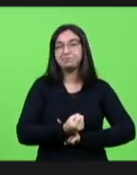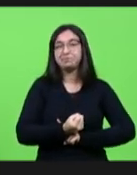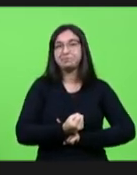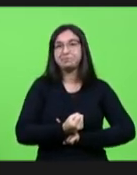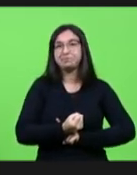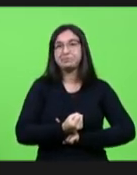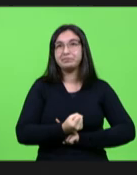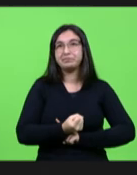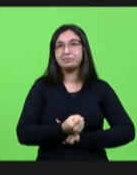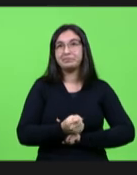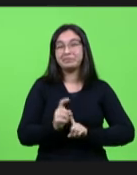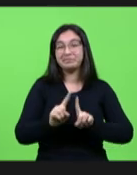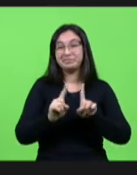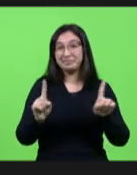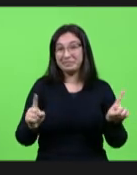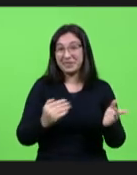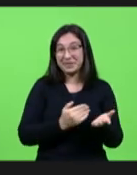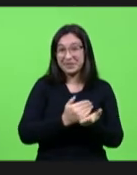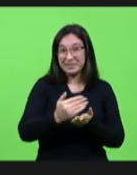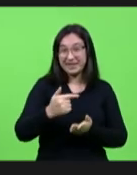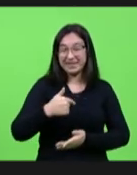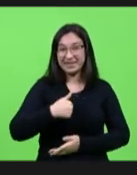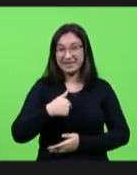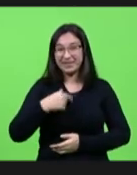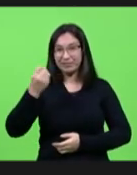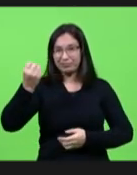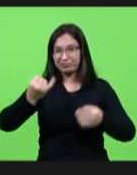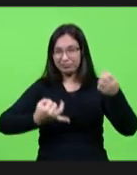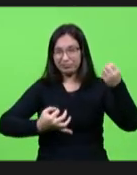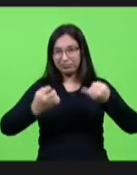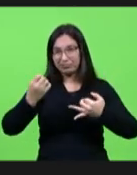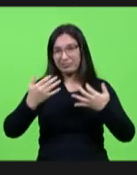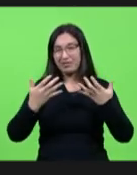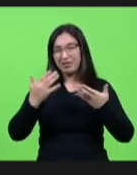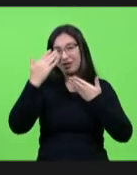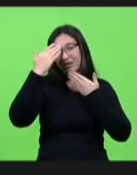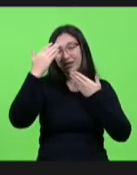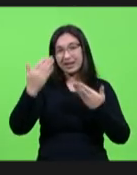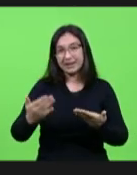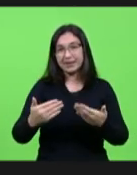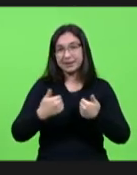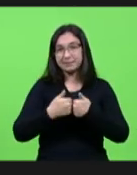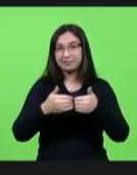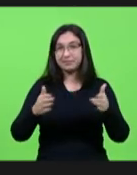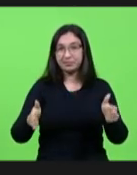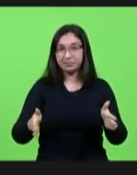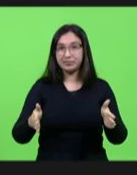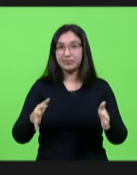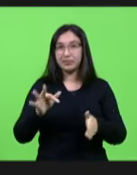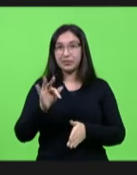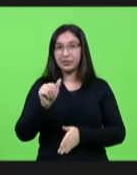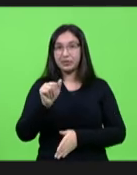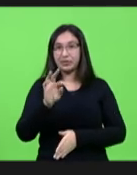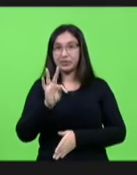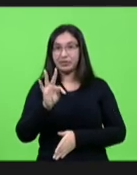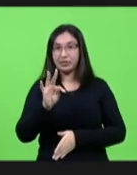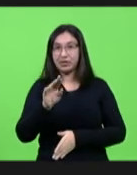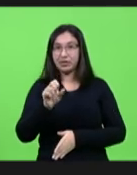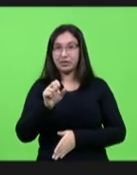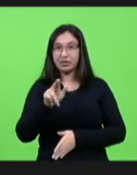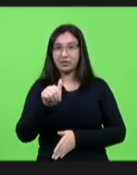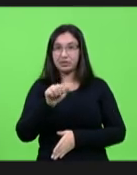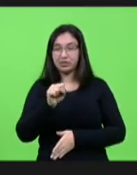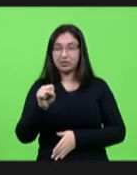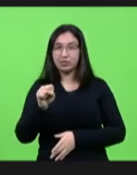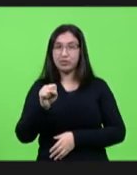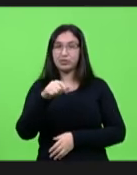mas assim iniciando oficialmente a minha fala agora gostaria de agradecer a abertura para a fala do FETS SUAS Santa Catarina